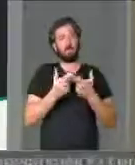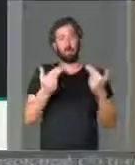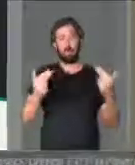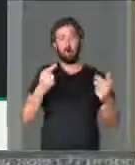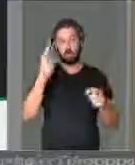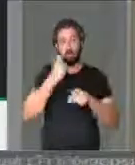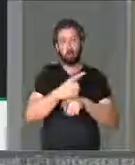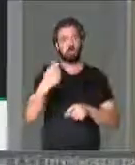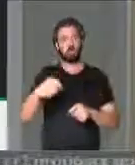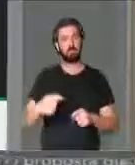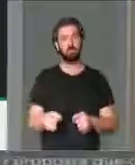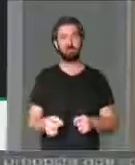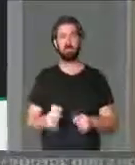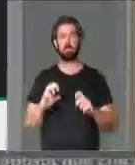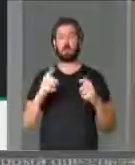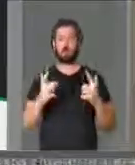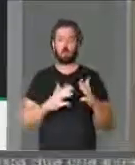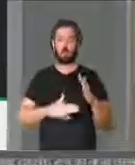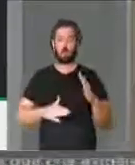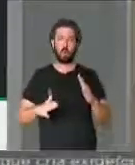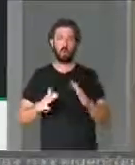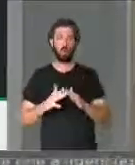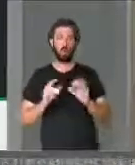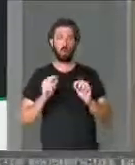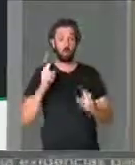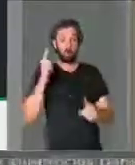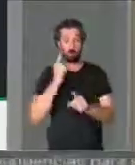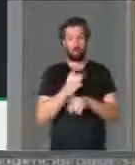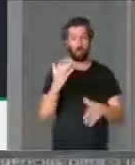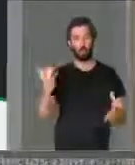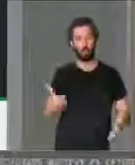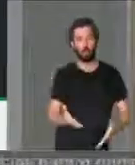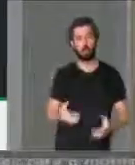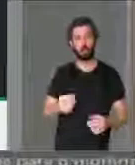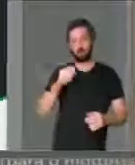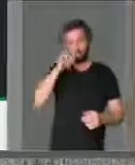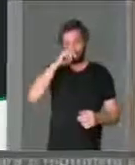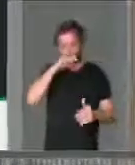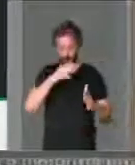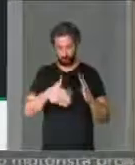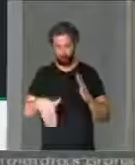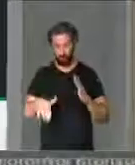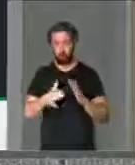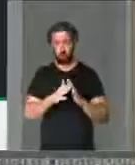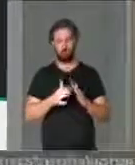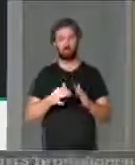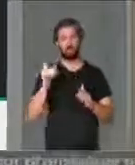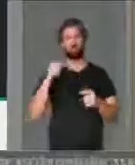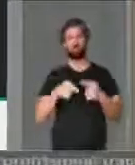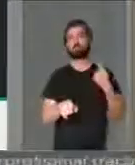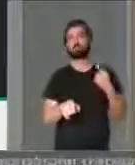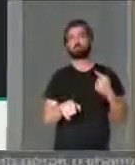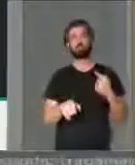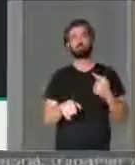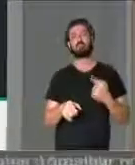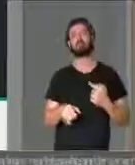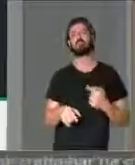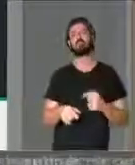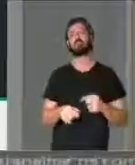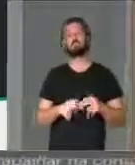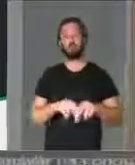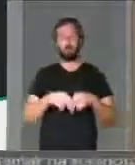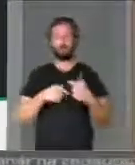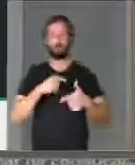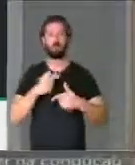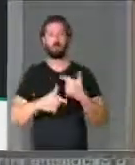desvendado e é óbvio que tudo o que se revela hoje é absolutamente incompatível com o